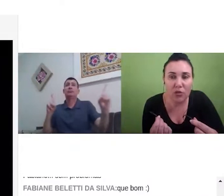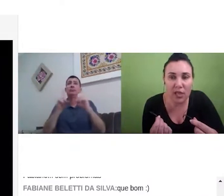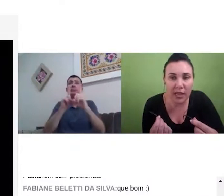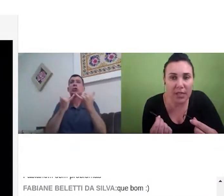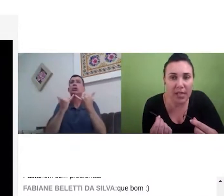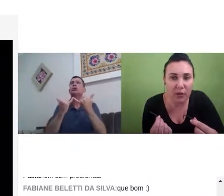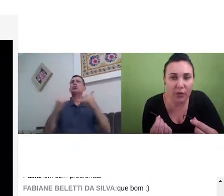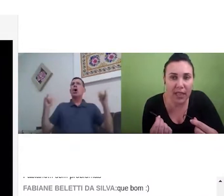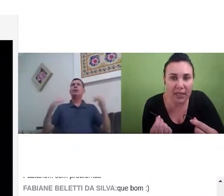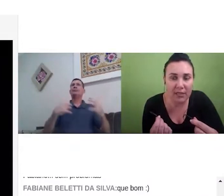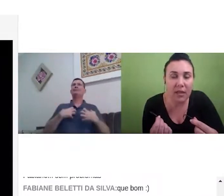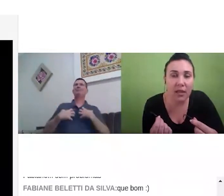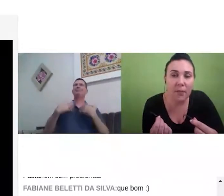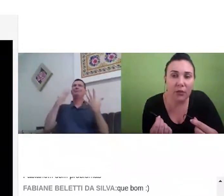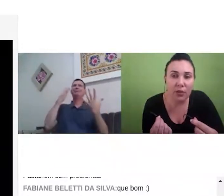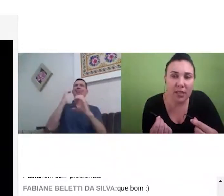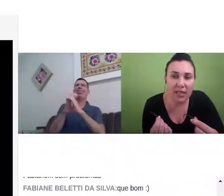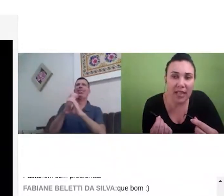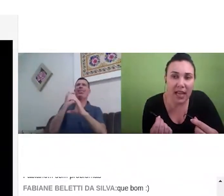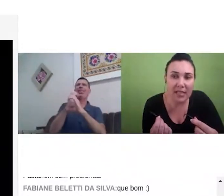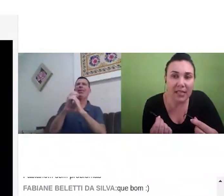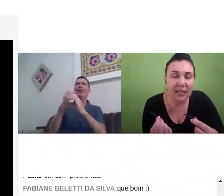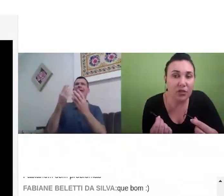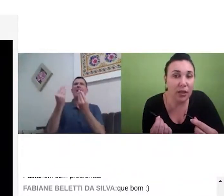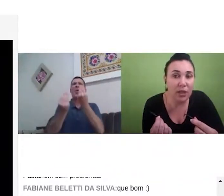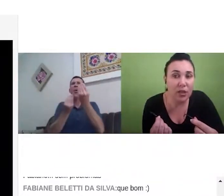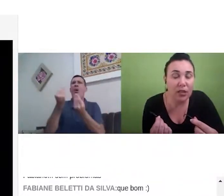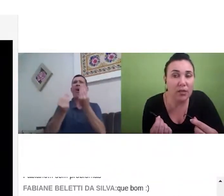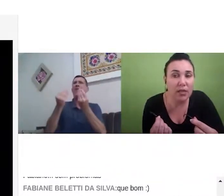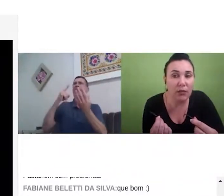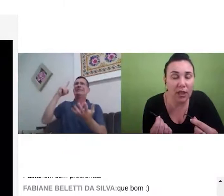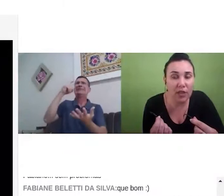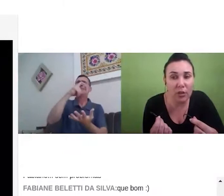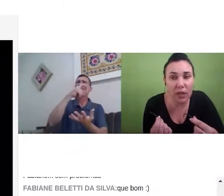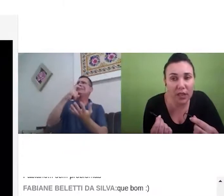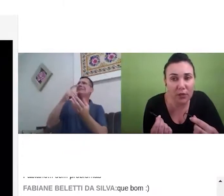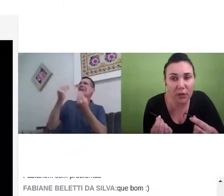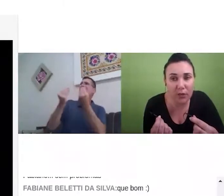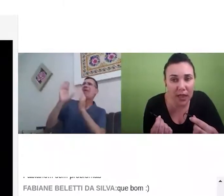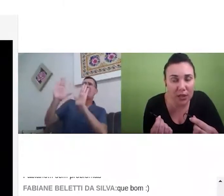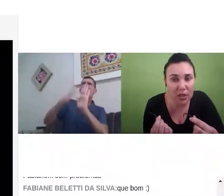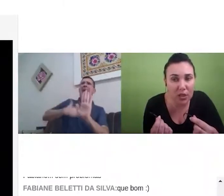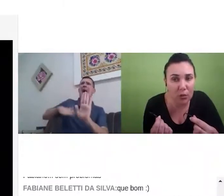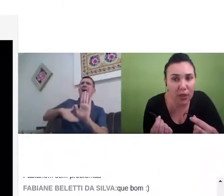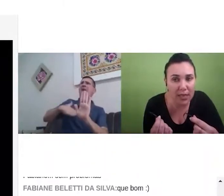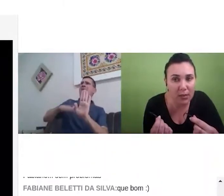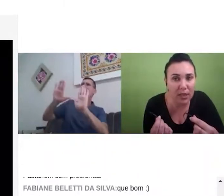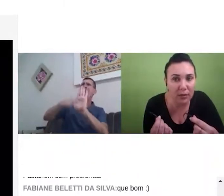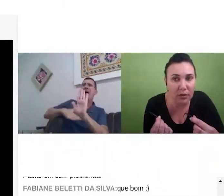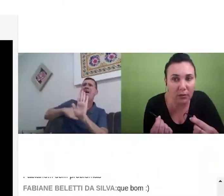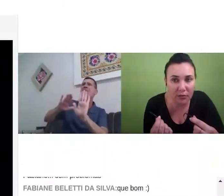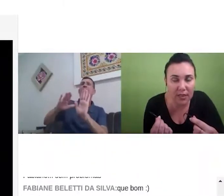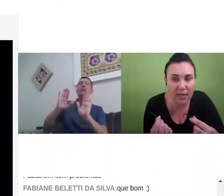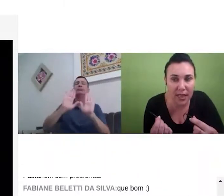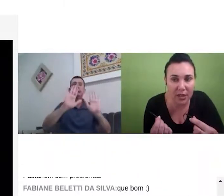aos cursos de Libras que eram ofertados pela universidade, antigamente, então, assim, eu via que tinha uma grande dificuldade de comunicação